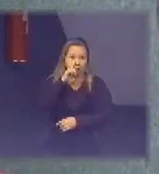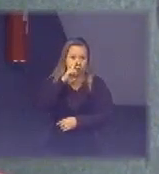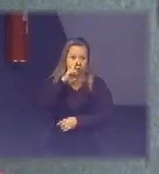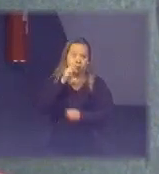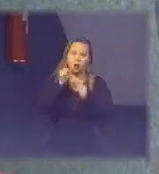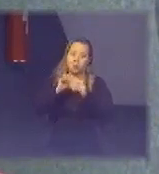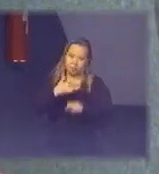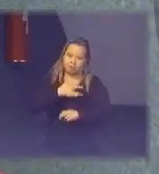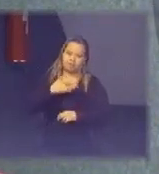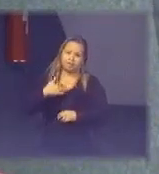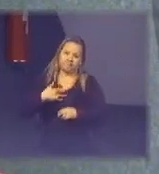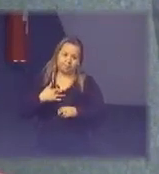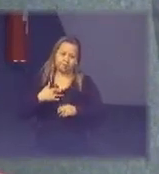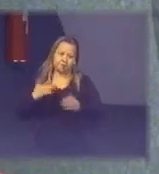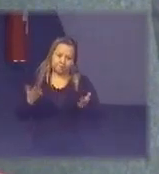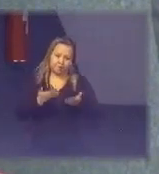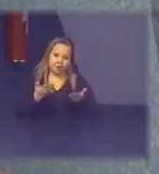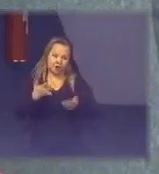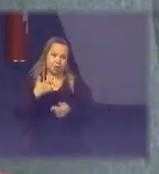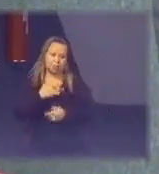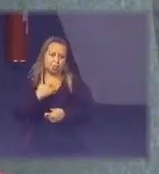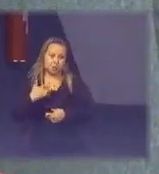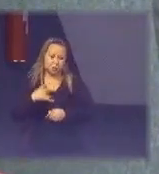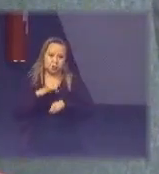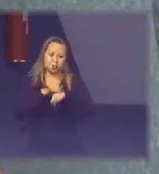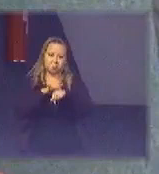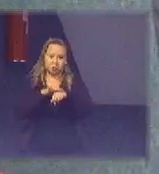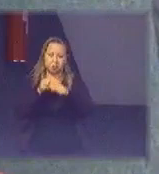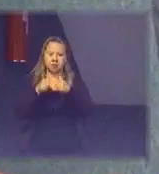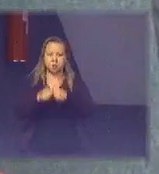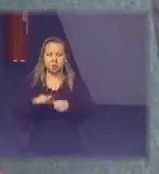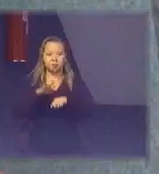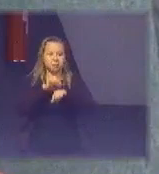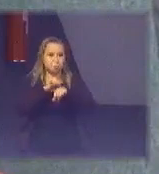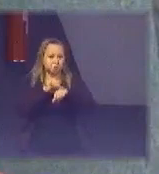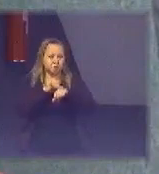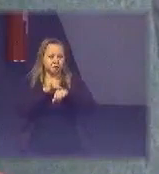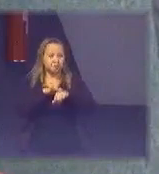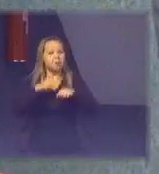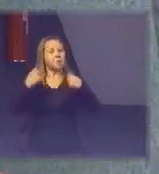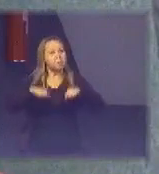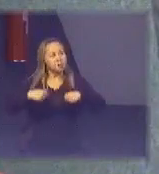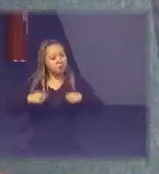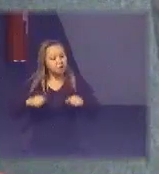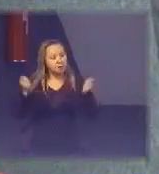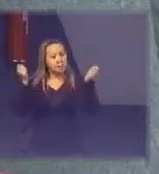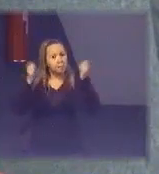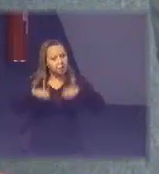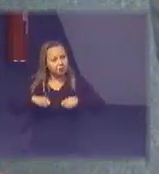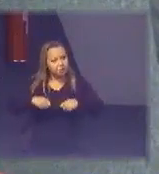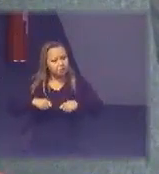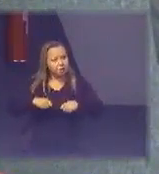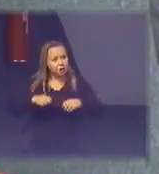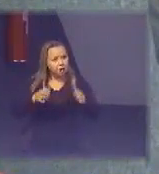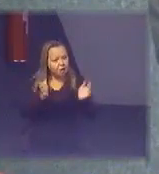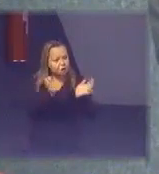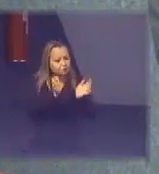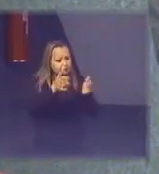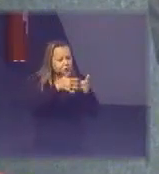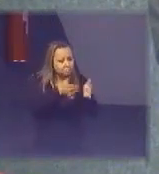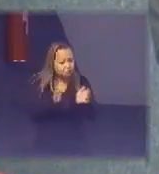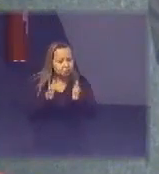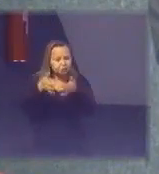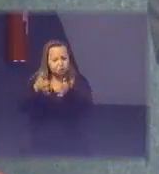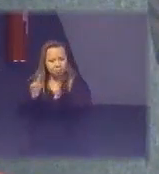então existe uma preocupação muito grande nossa em capacitar toda essa rede de recicladores de